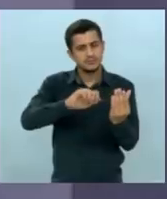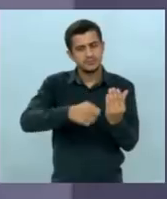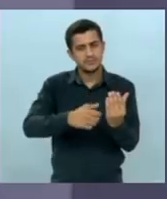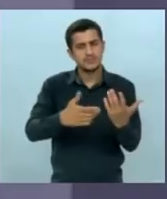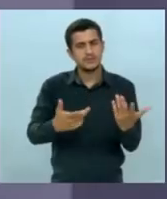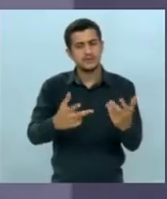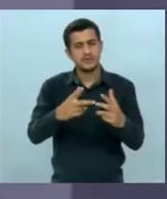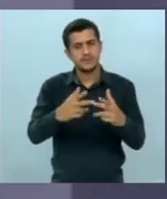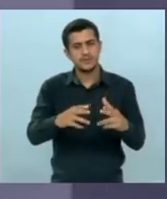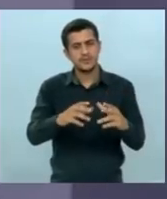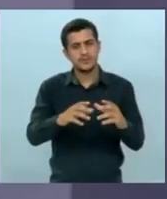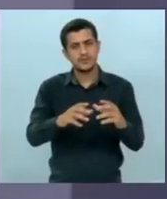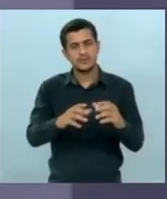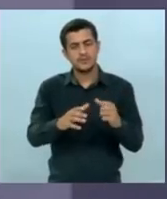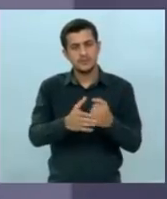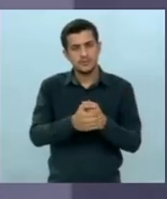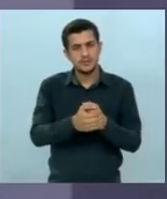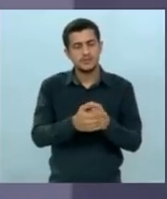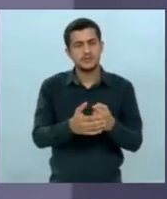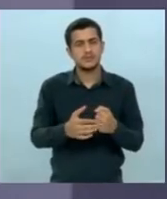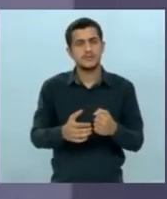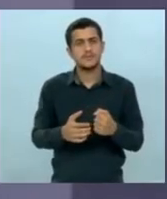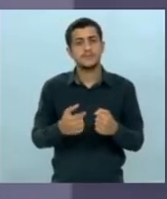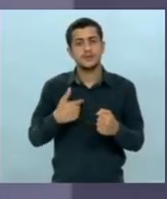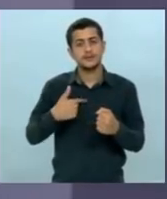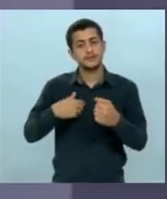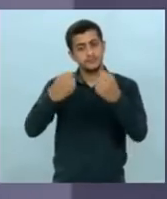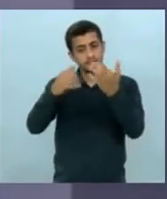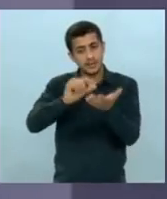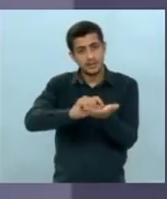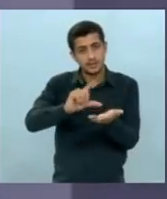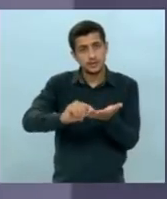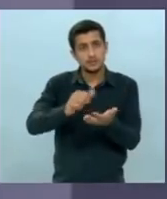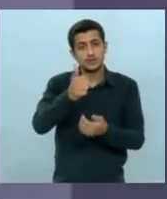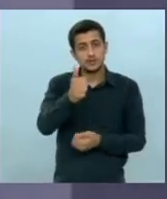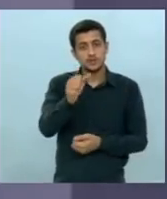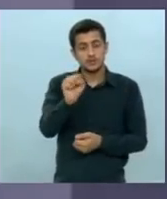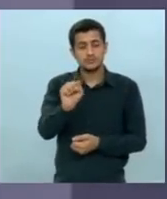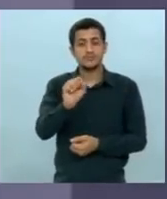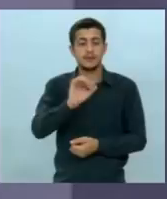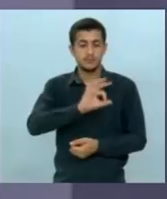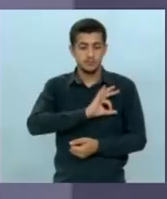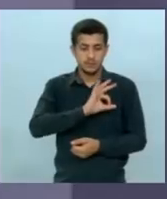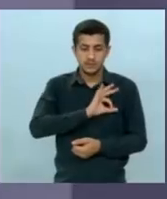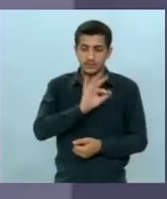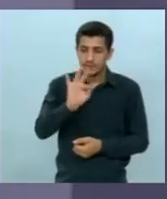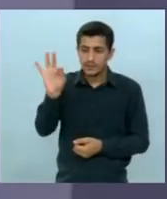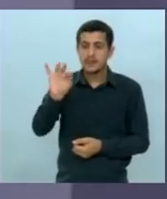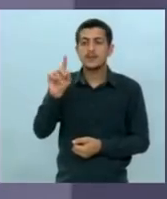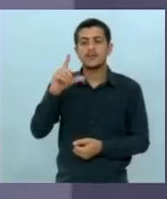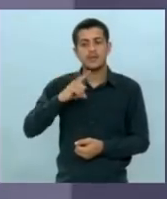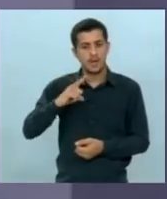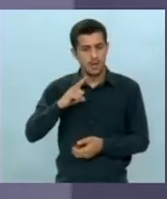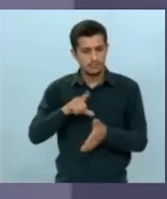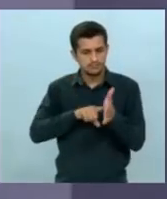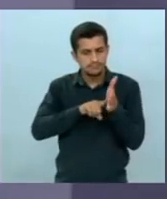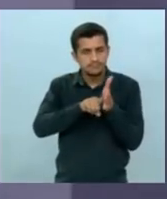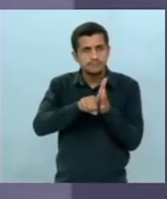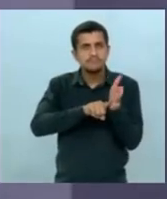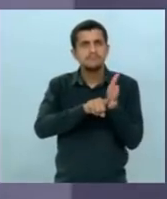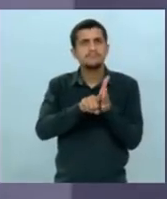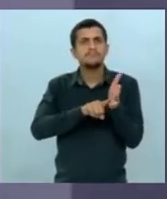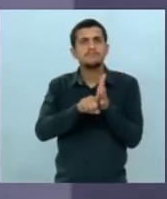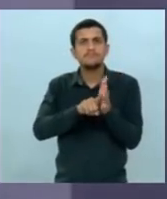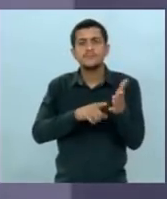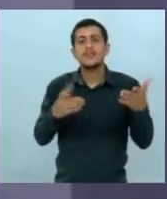ressalva que eu disse do artigo 18 a polícia federal está se investigando agora sobre